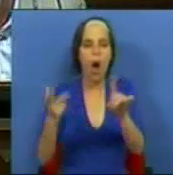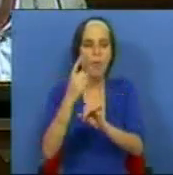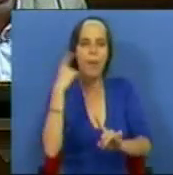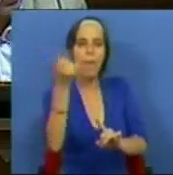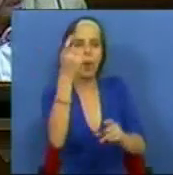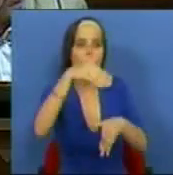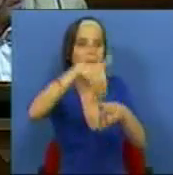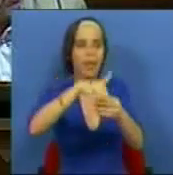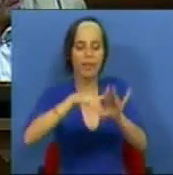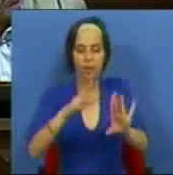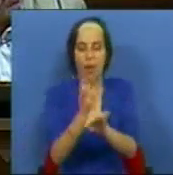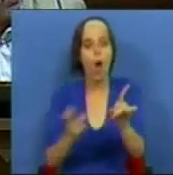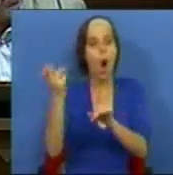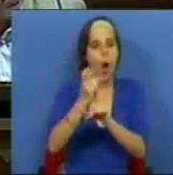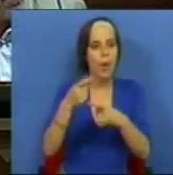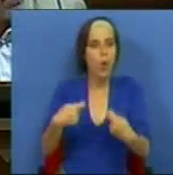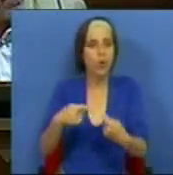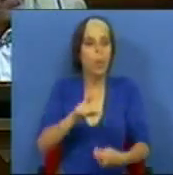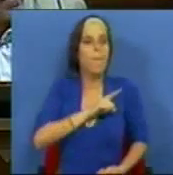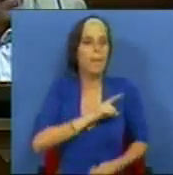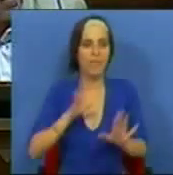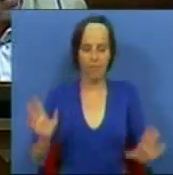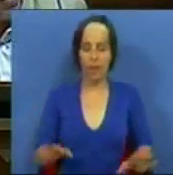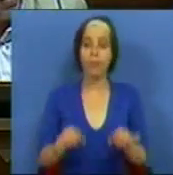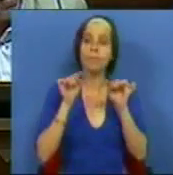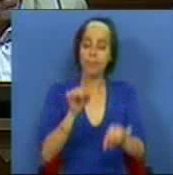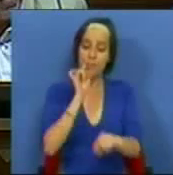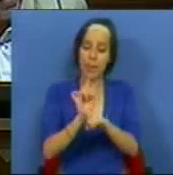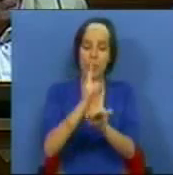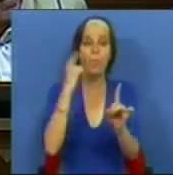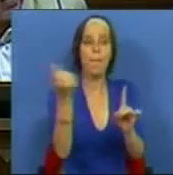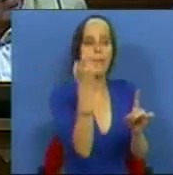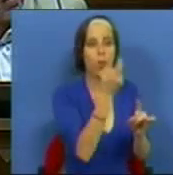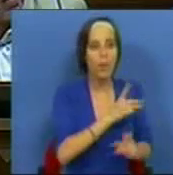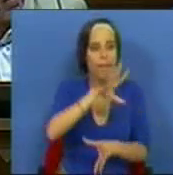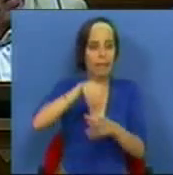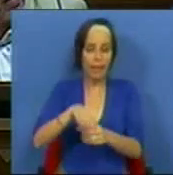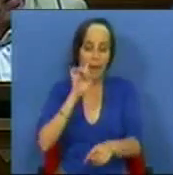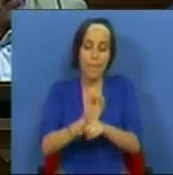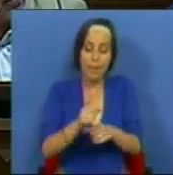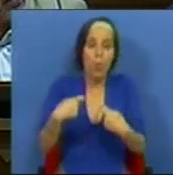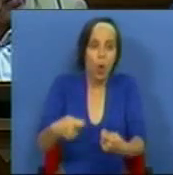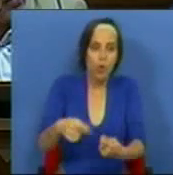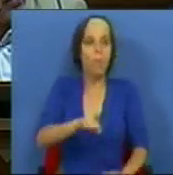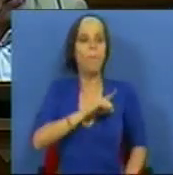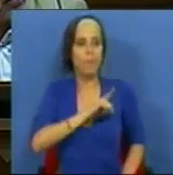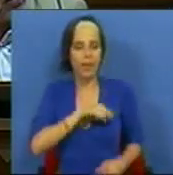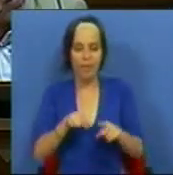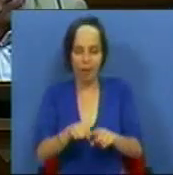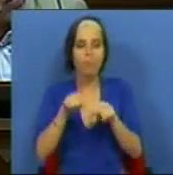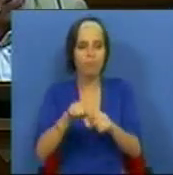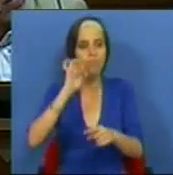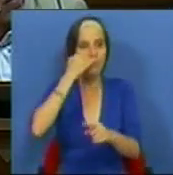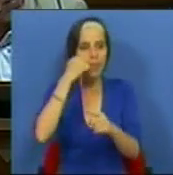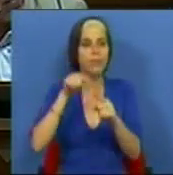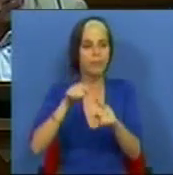procura interna e pelo aumento do consumo privado. É essa mesma procura interna e esse mesmo consumo privado que serão